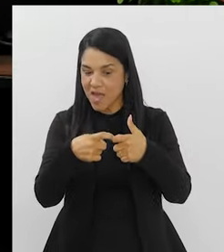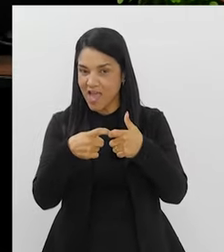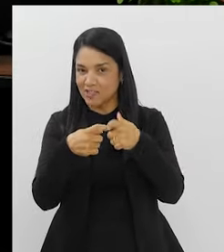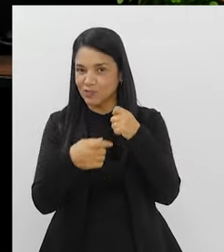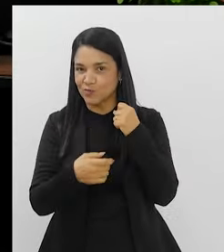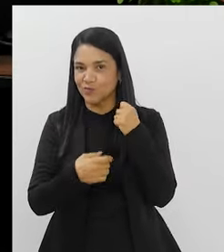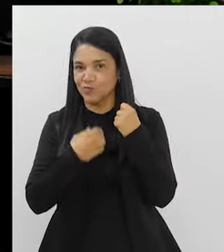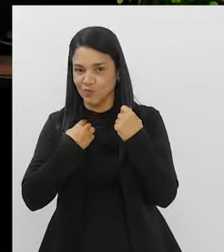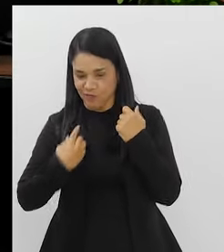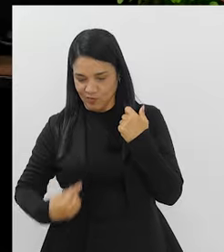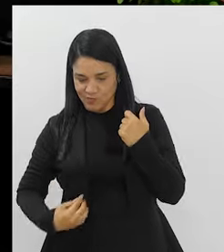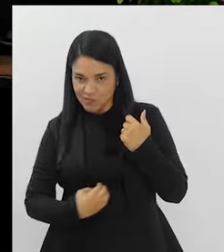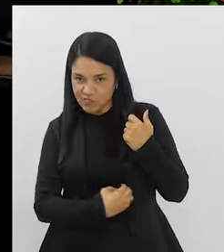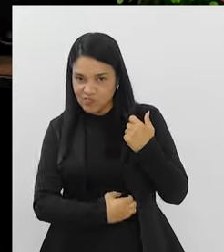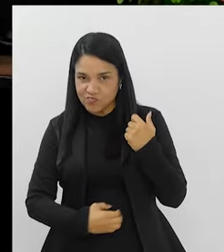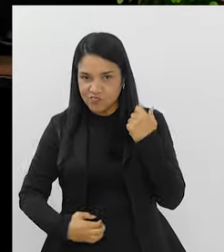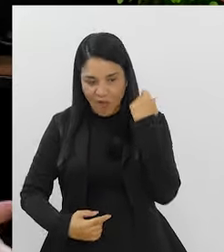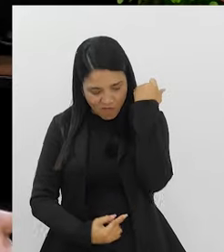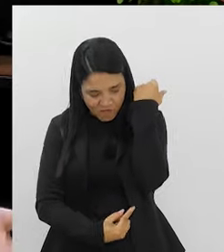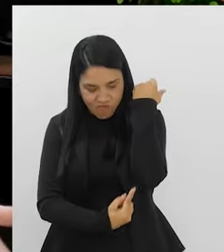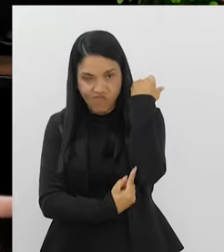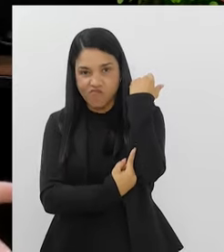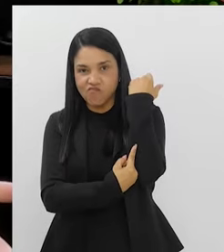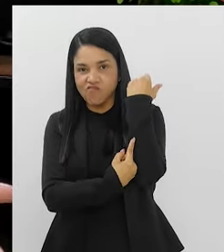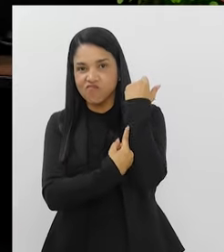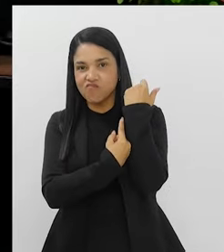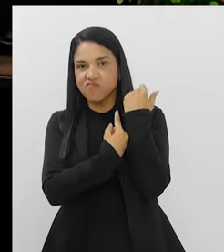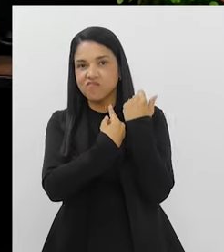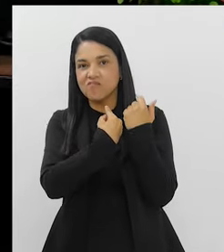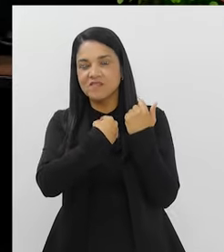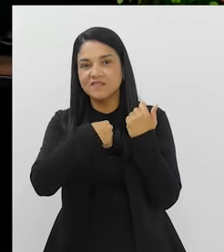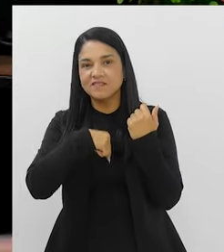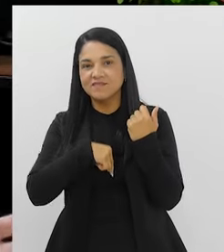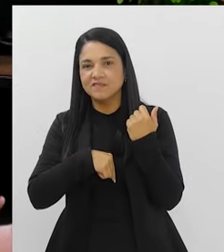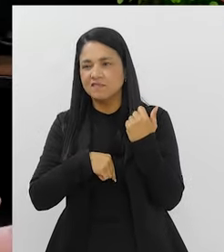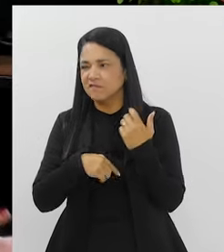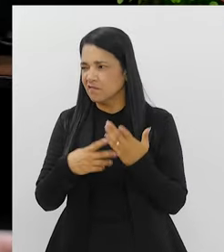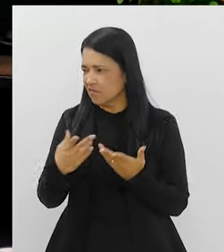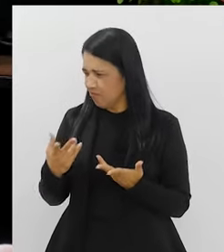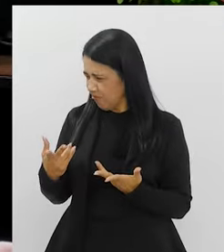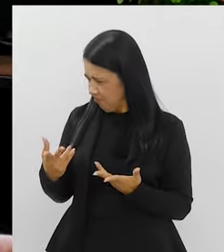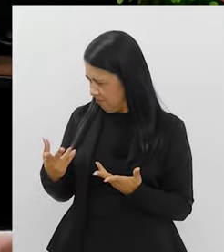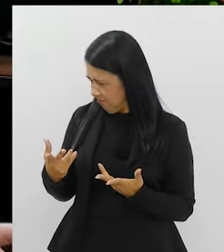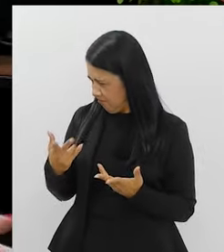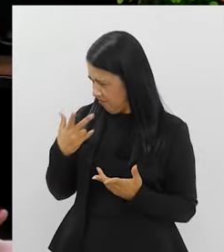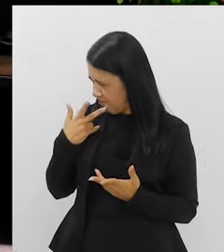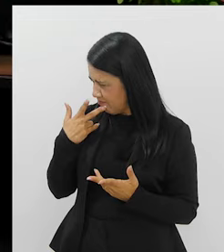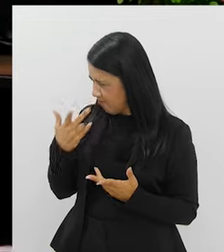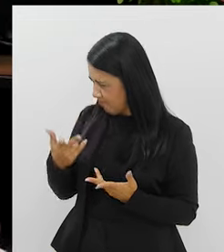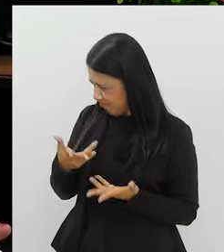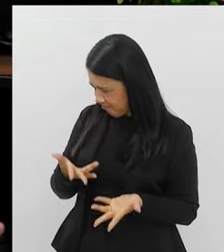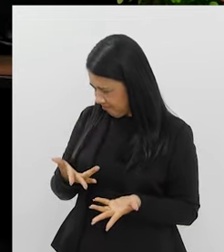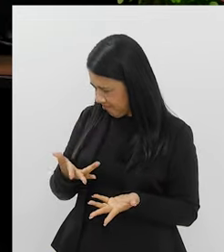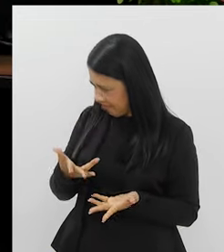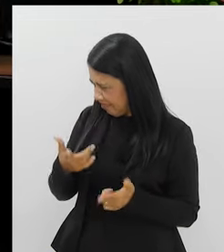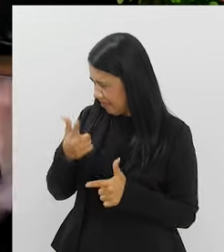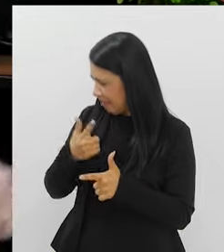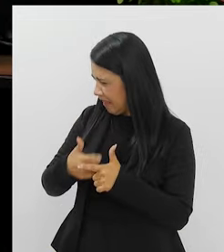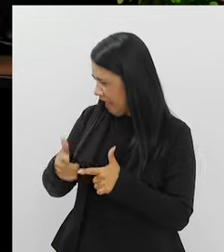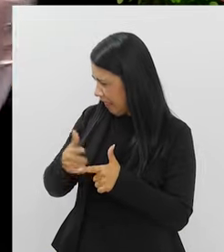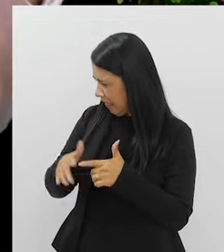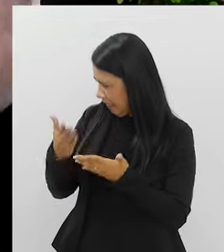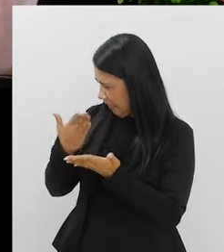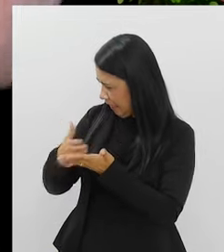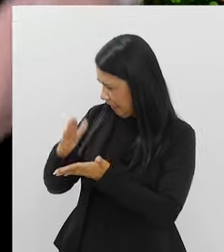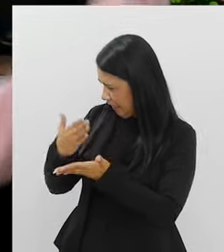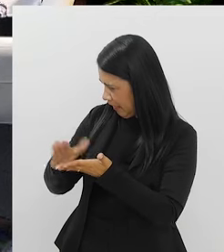fui na minha proctologista. Todo mundo vai olhar, meu Deus, por que que essa menina está pensando de ir num médico que coloca